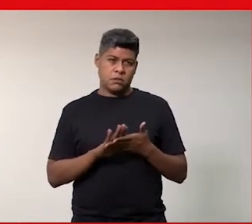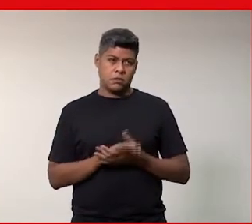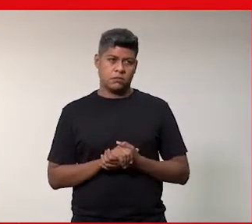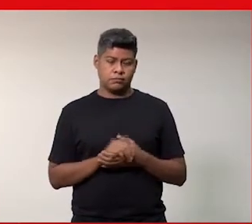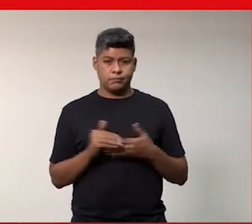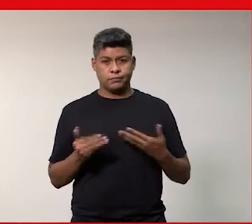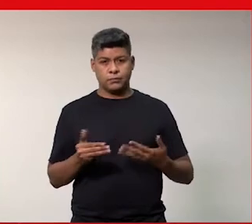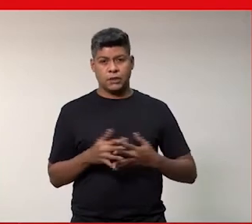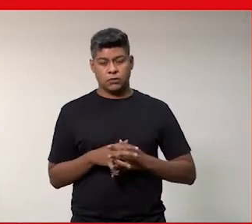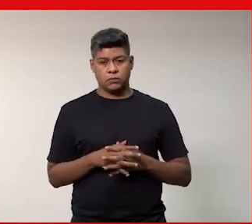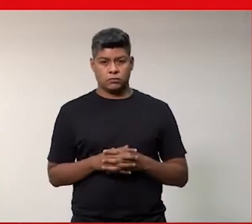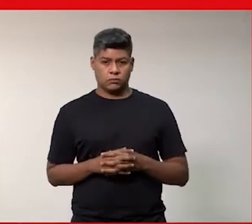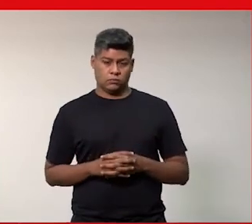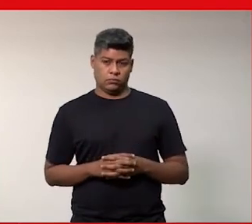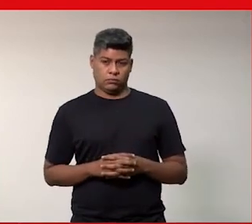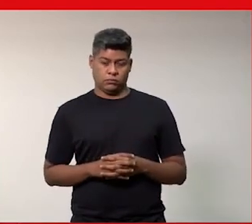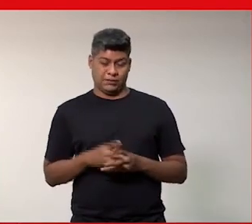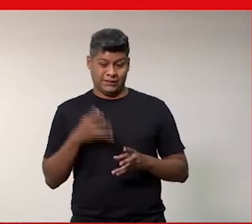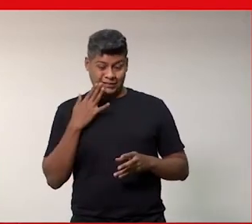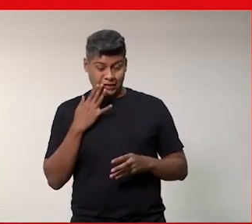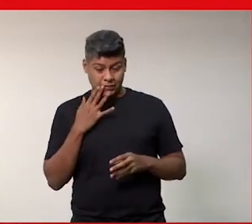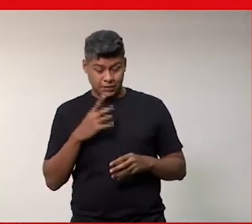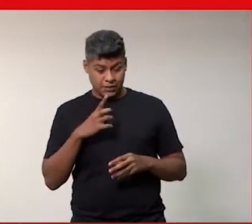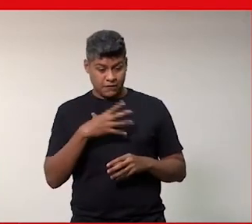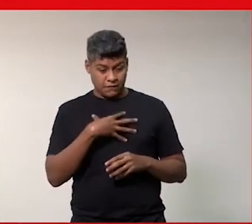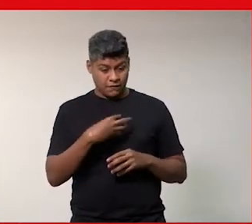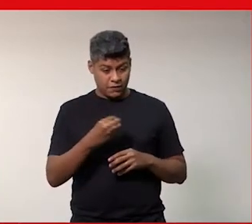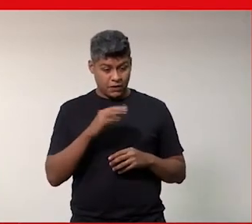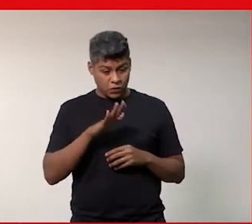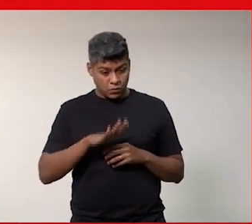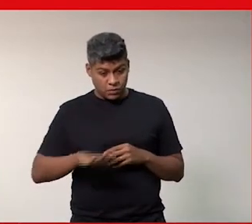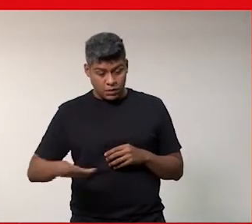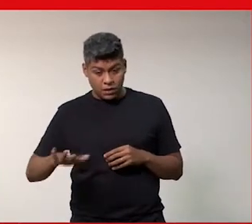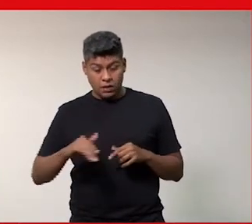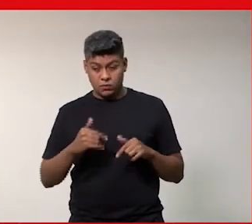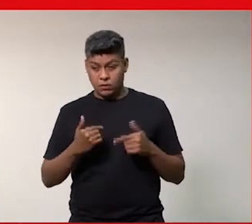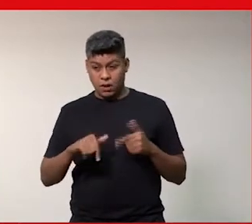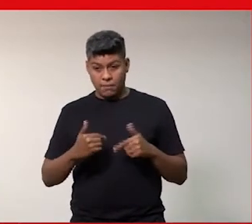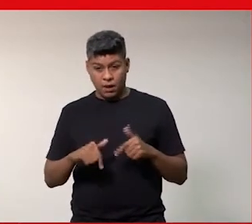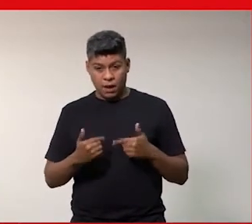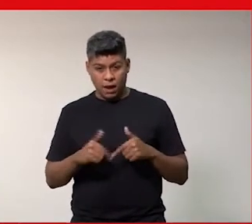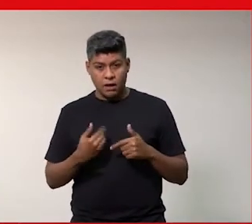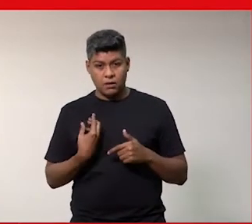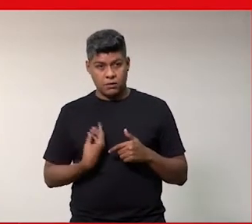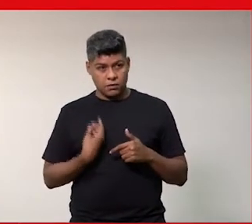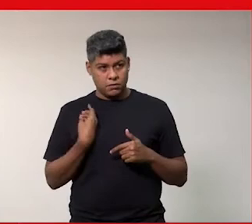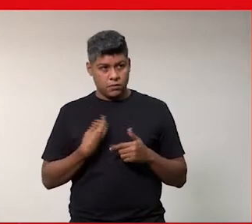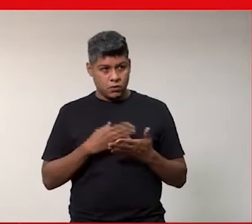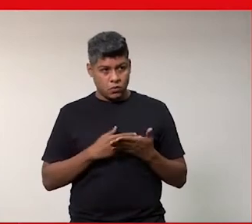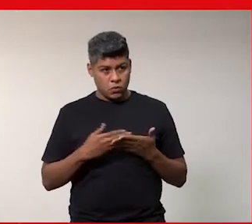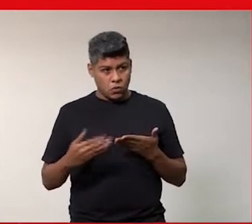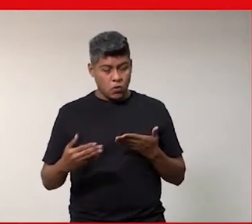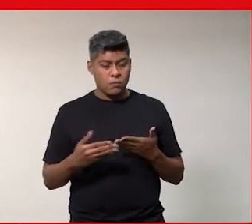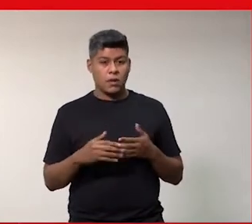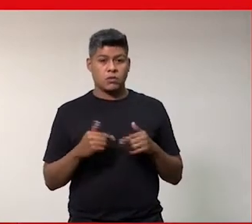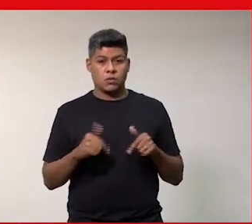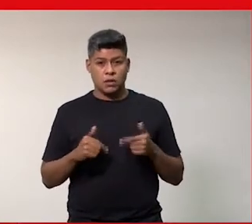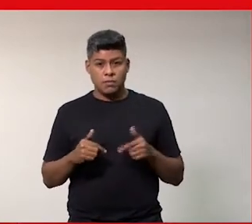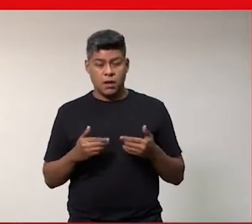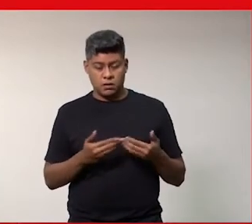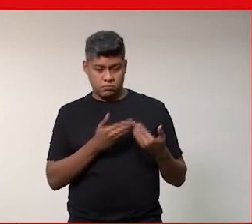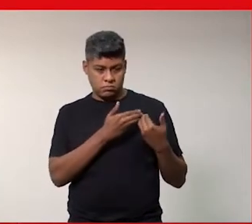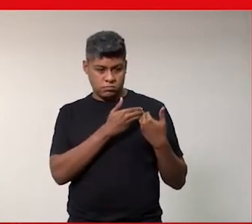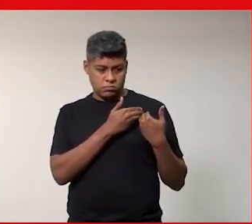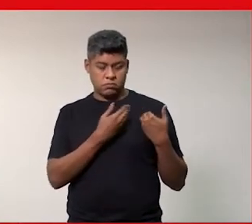então mas quando você tem filhos pequenos e você trabalha e você está ali no início da sua carreira e por exemplo da minha